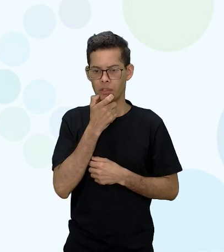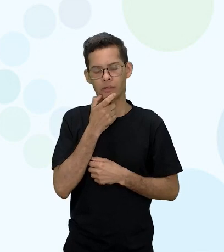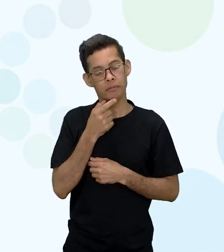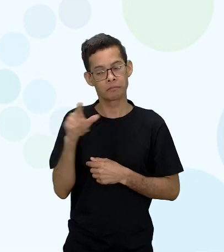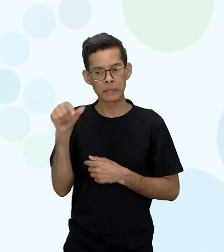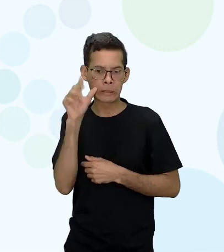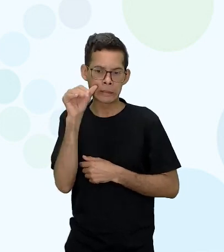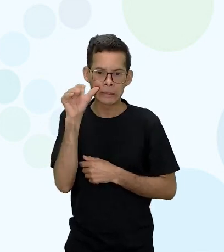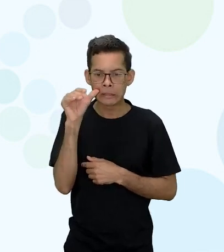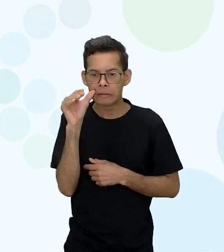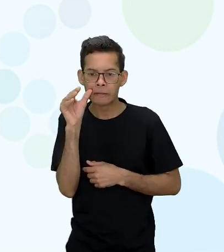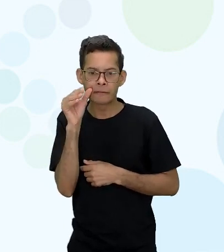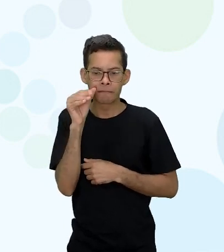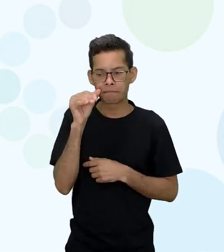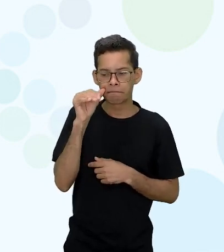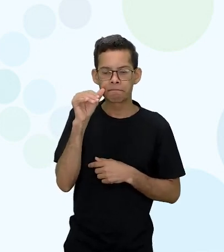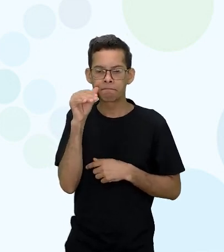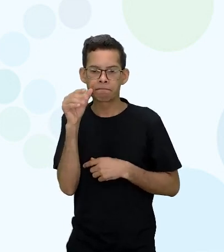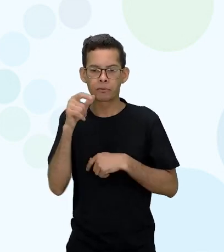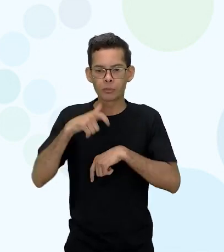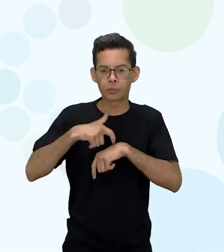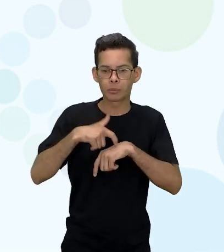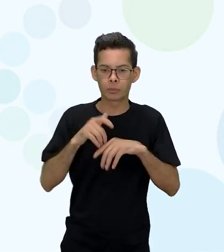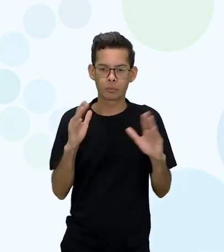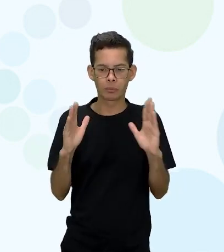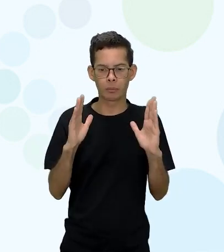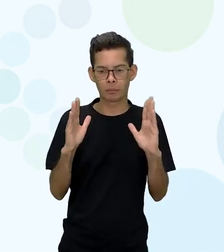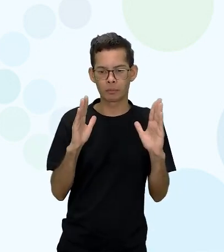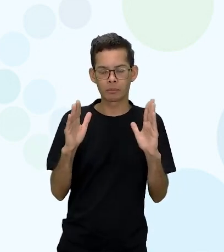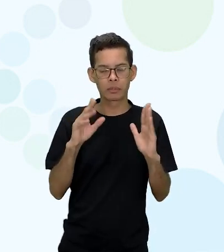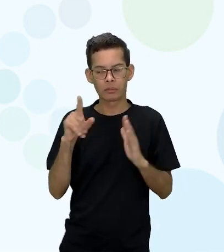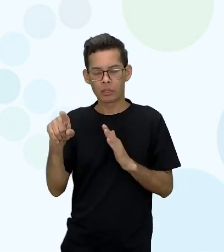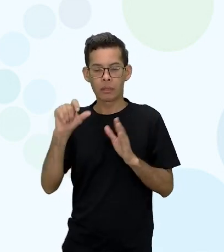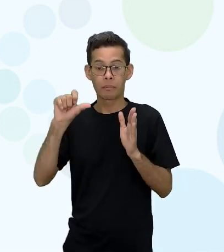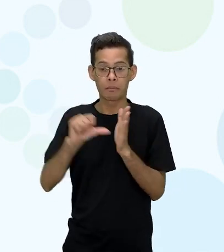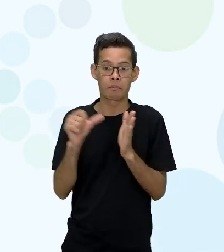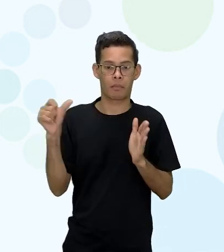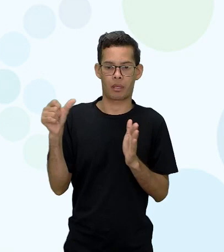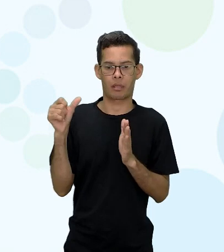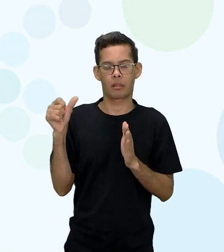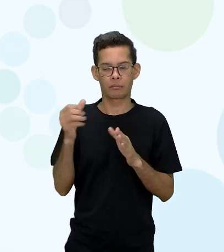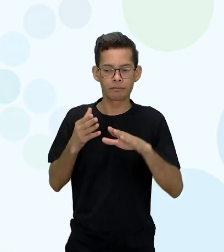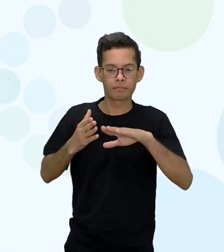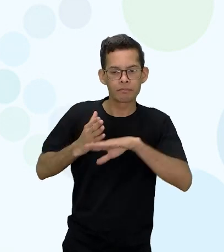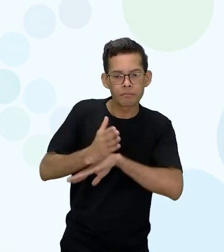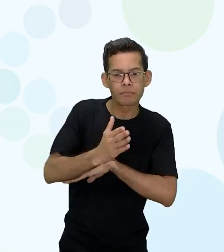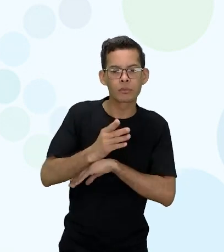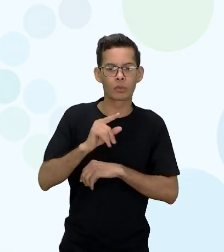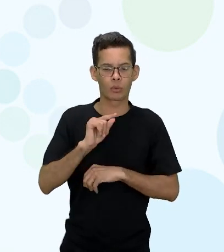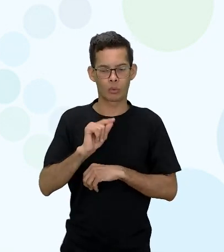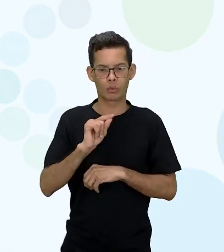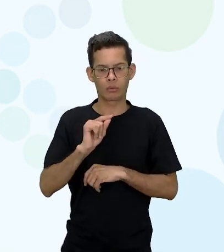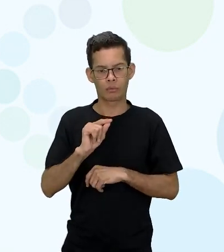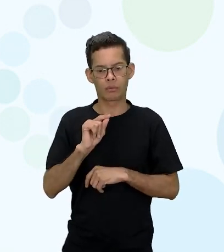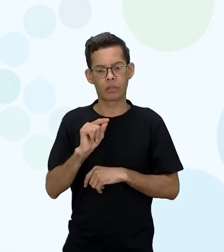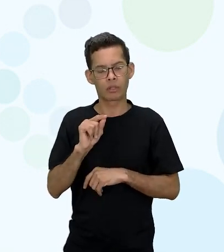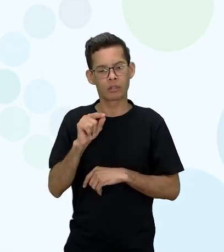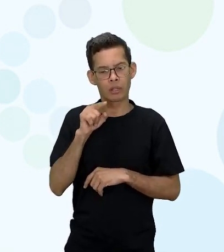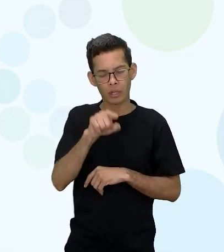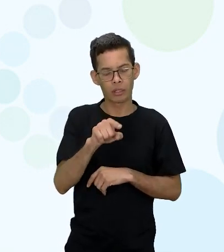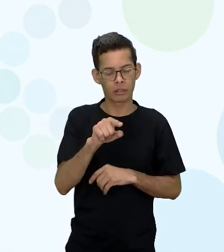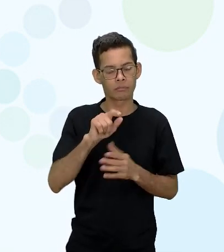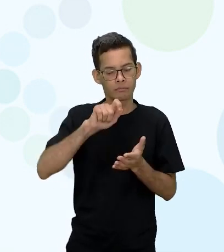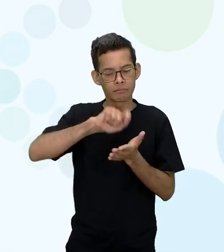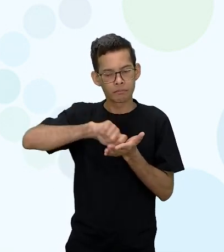Curiosamente, foi naquele momento de sua primeira vivência em solo europeu, que, segundo sua